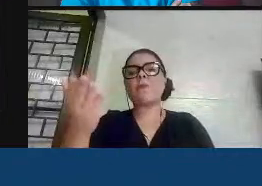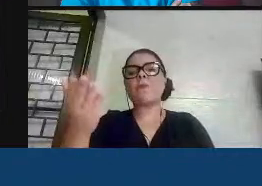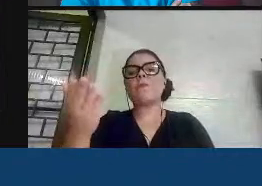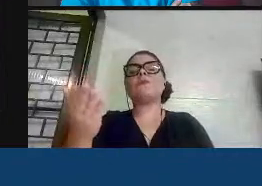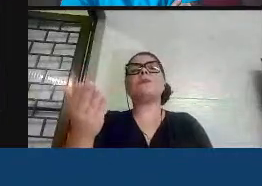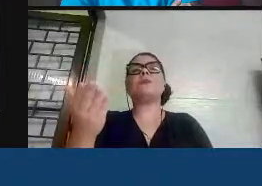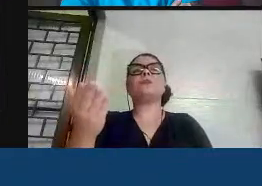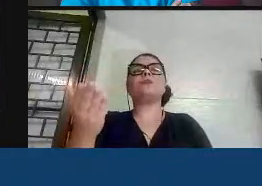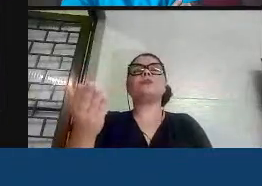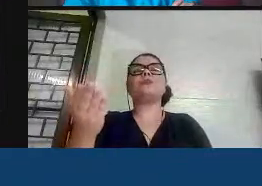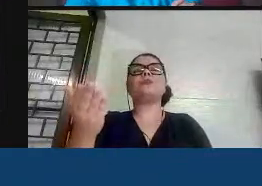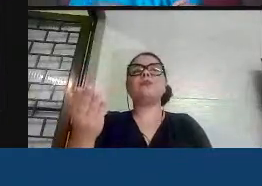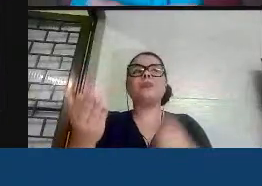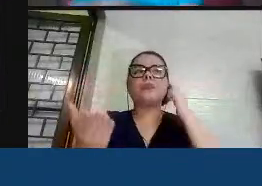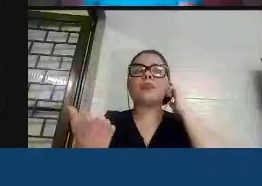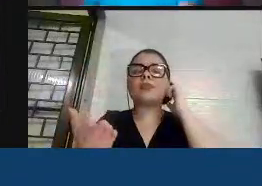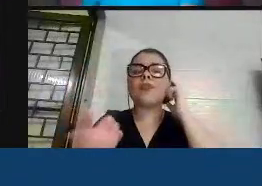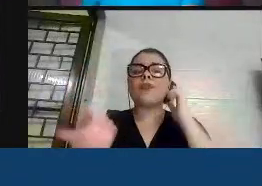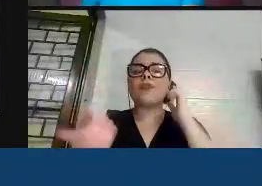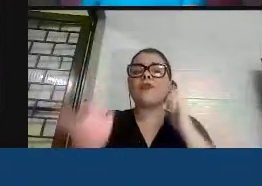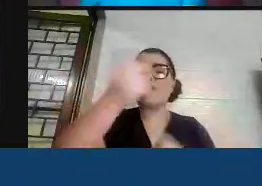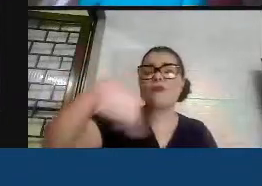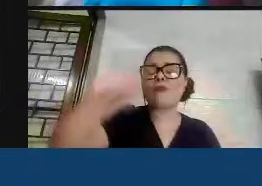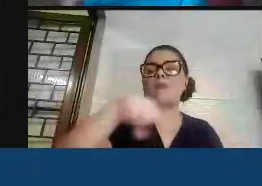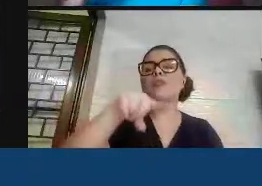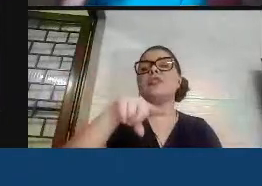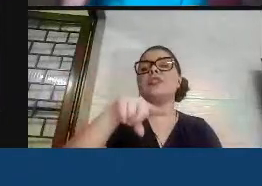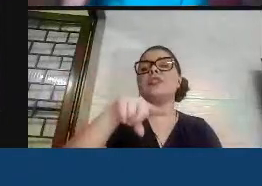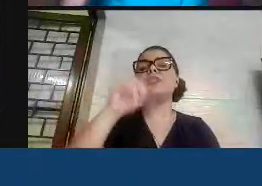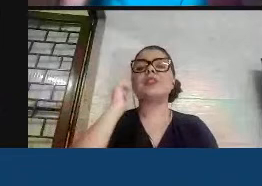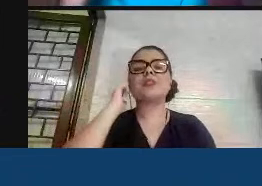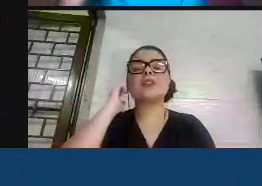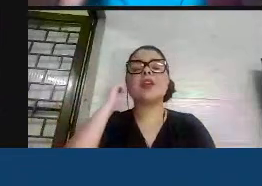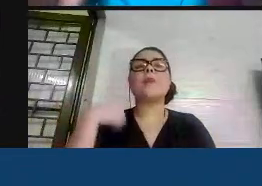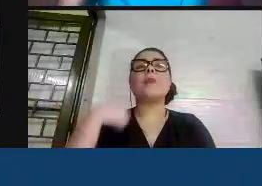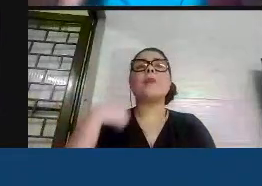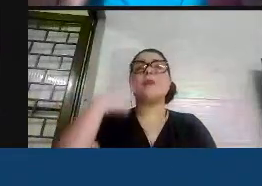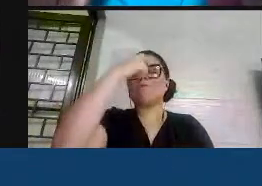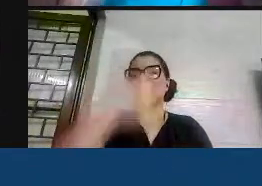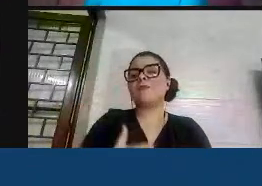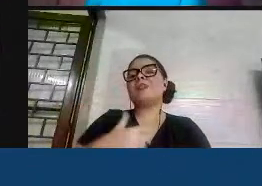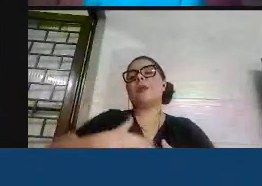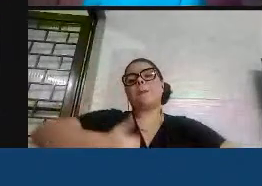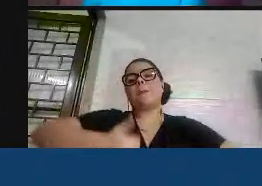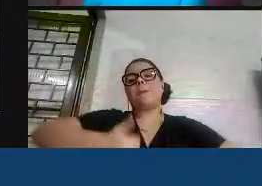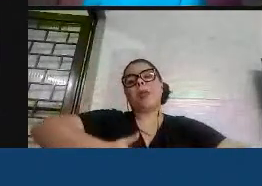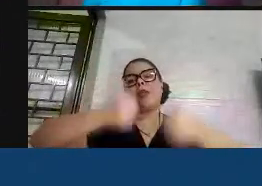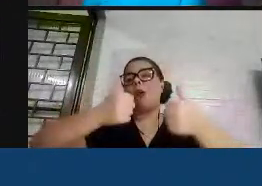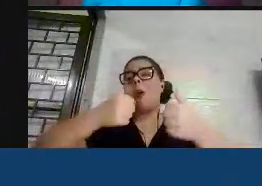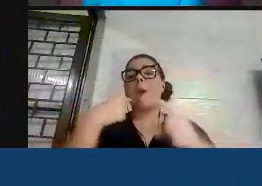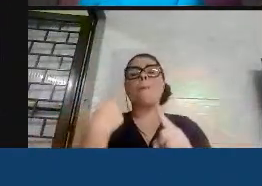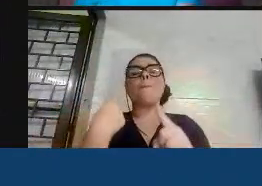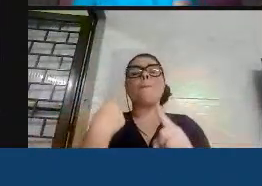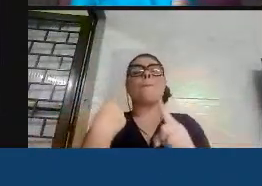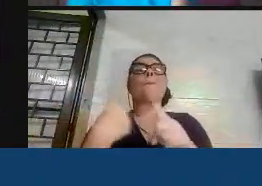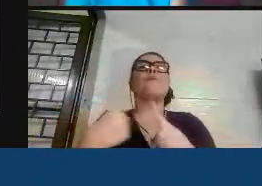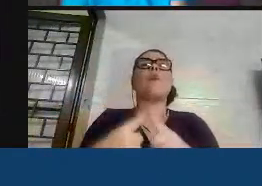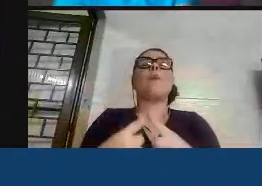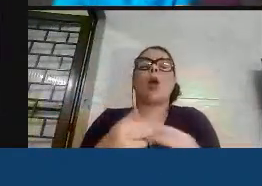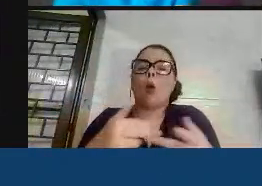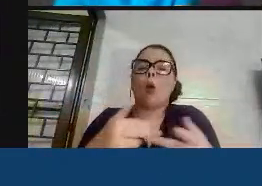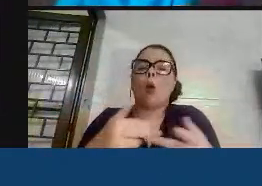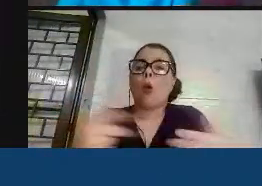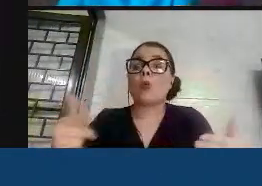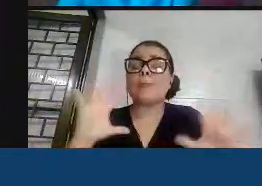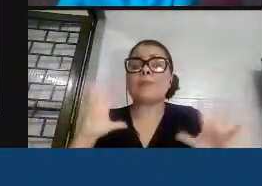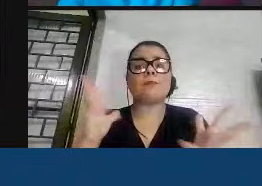me fizeram um ser humano melhor e uma coisa muito grandiosa que acontecia dentro do